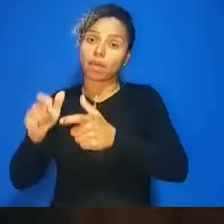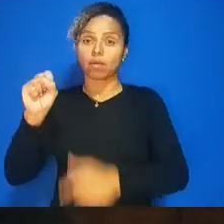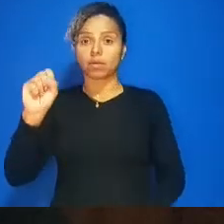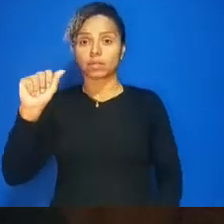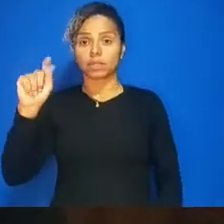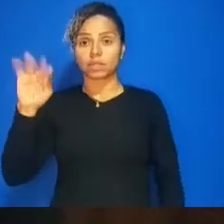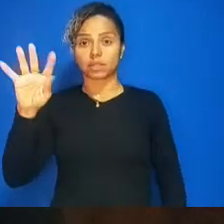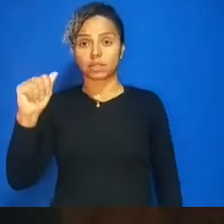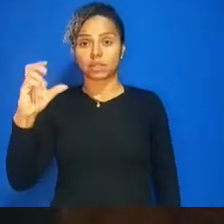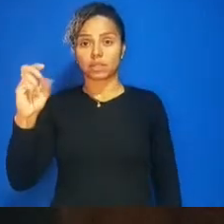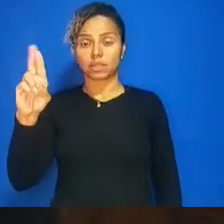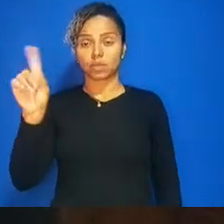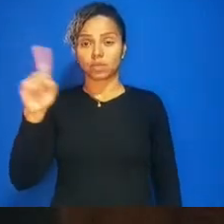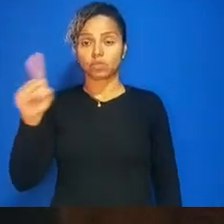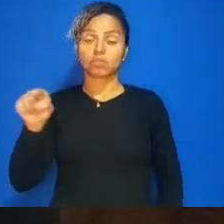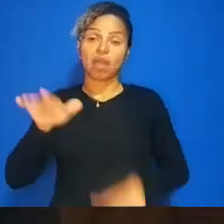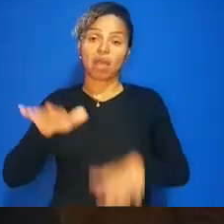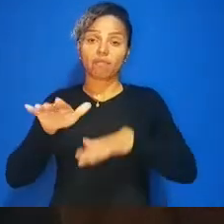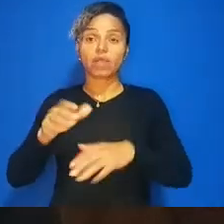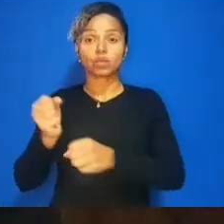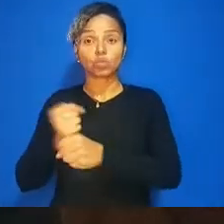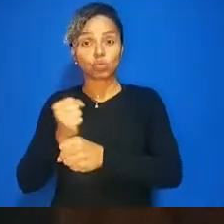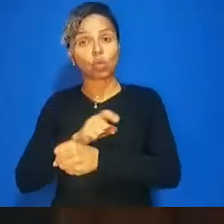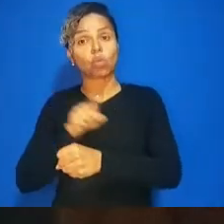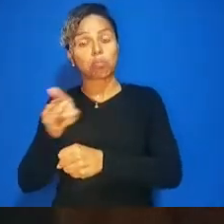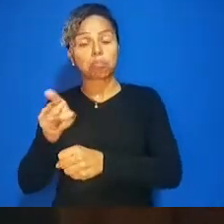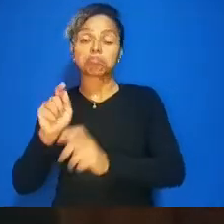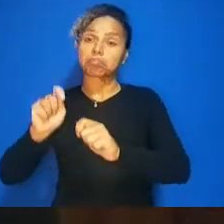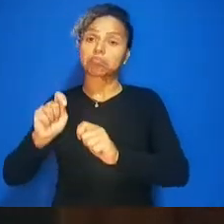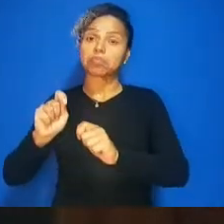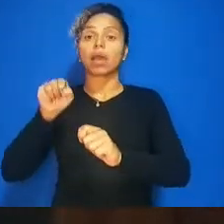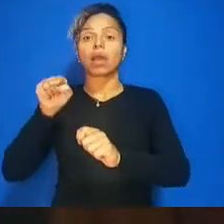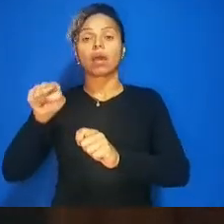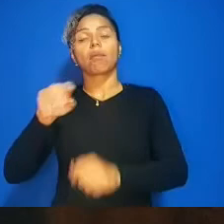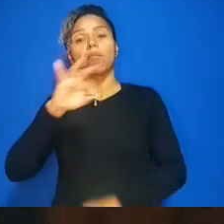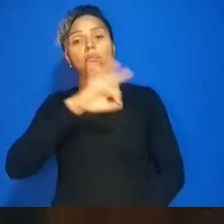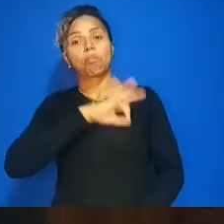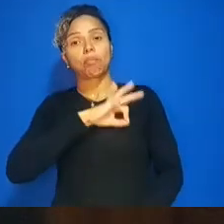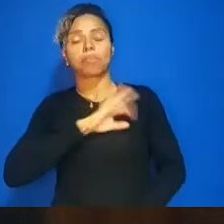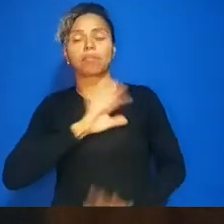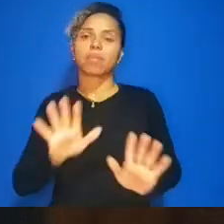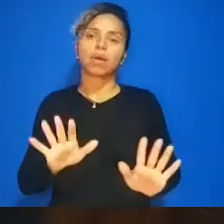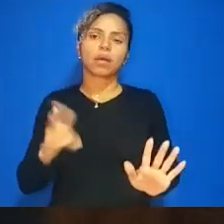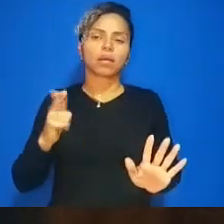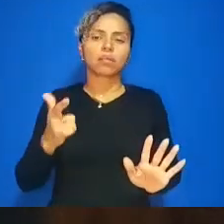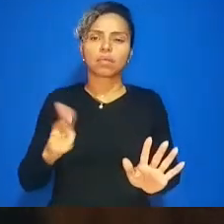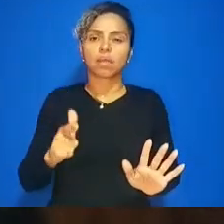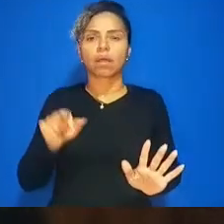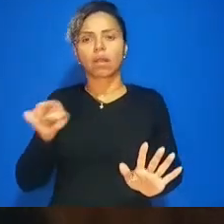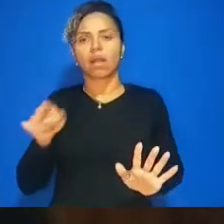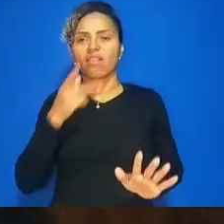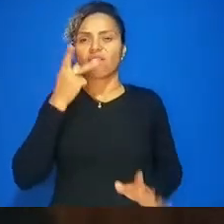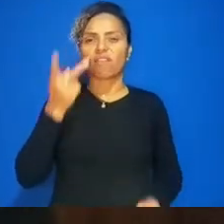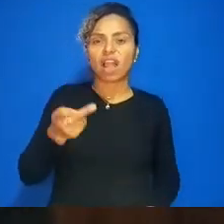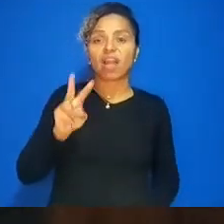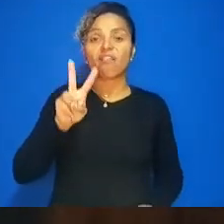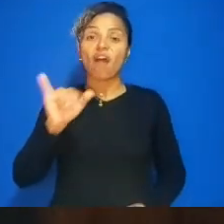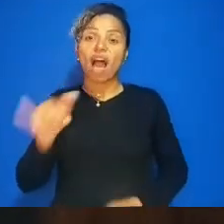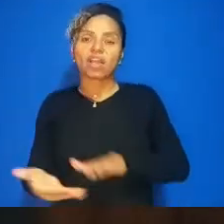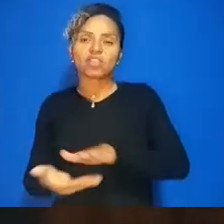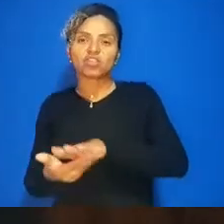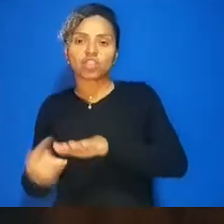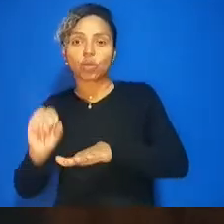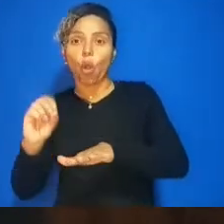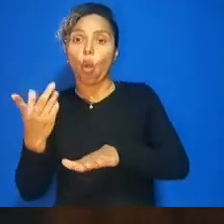para ter essa companhia então não há nada ainda definido de retirado ou não conversei com o comando a